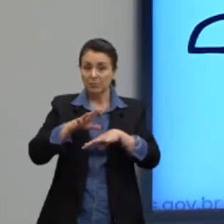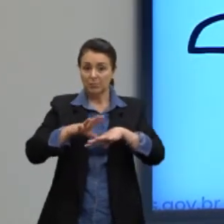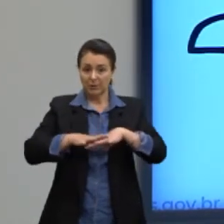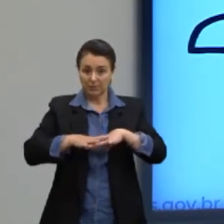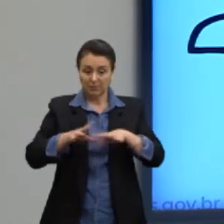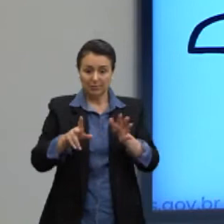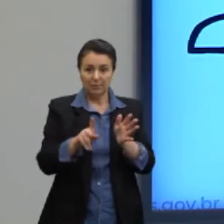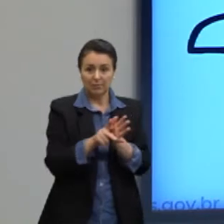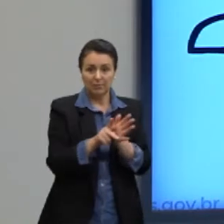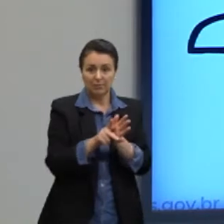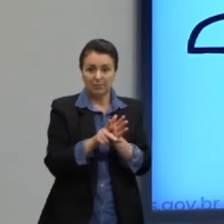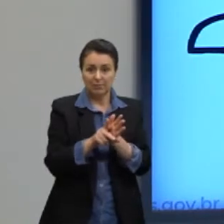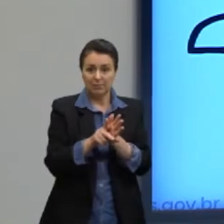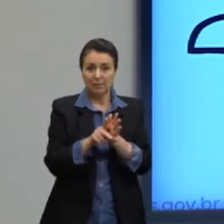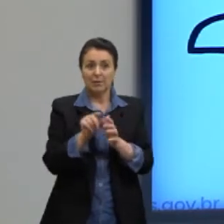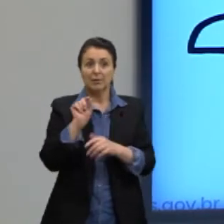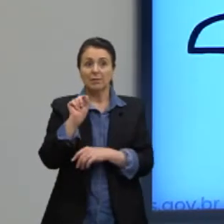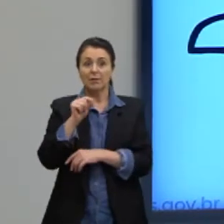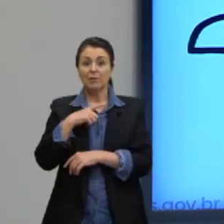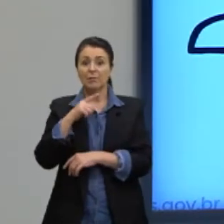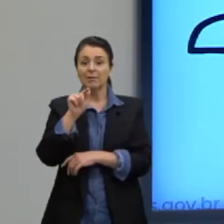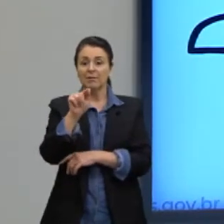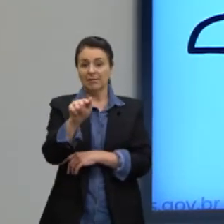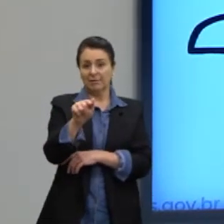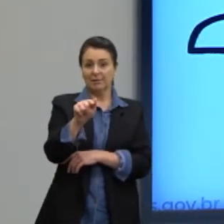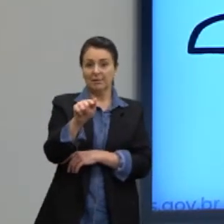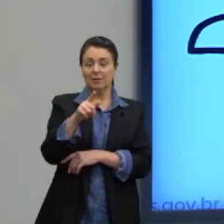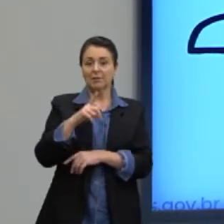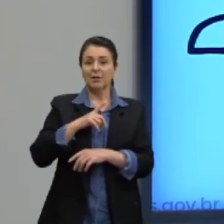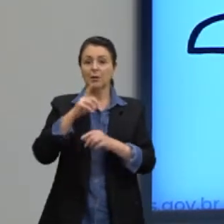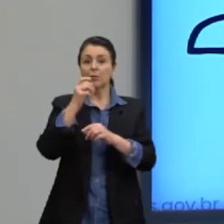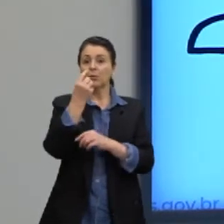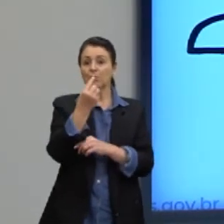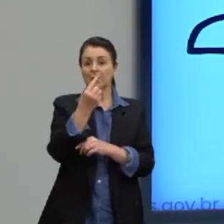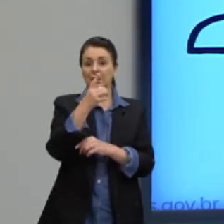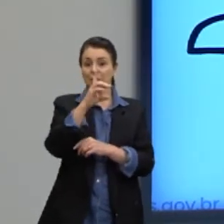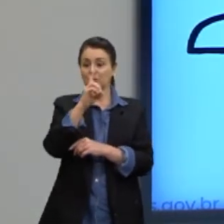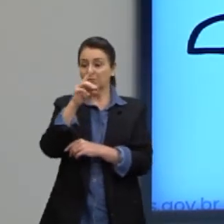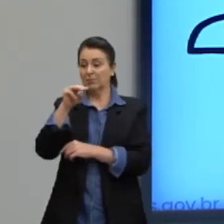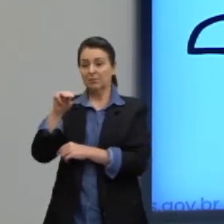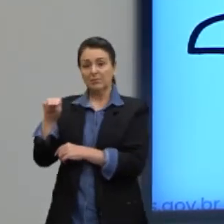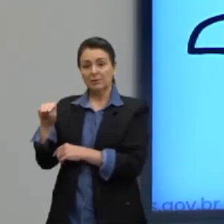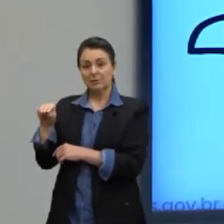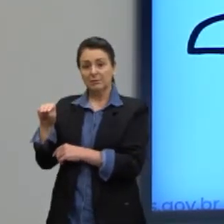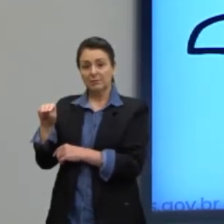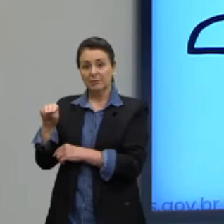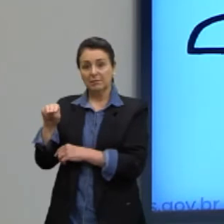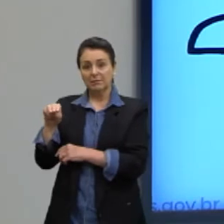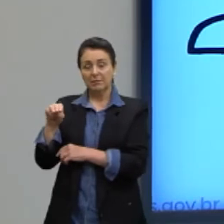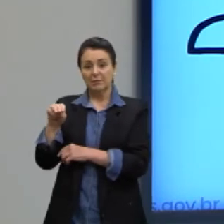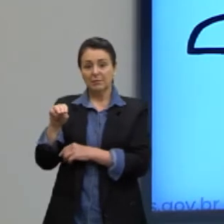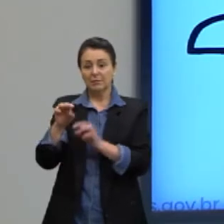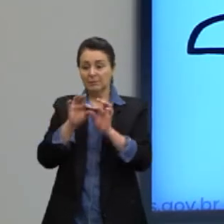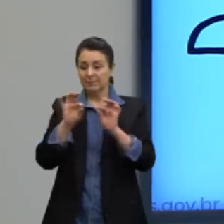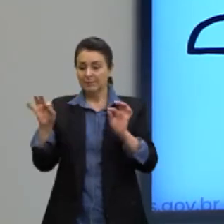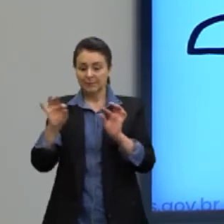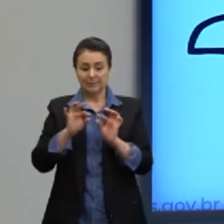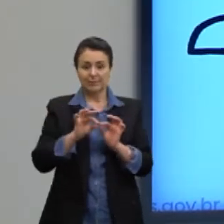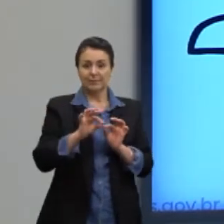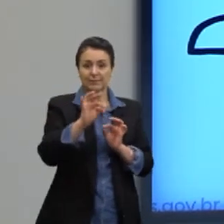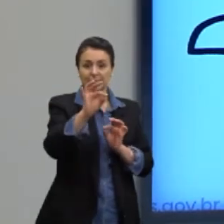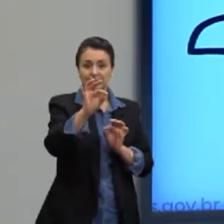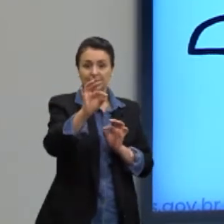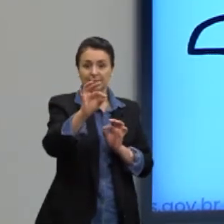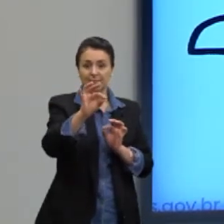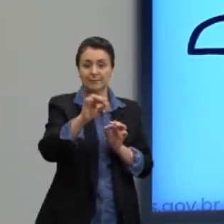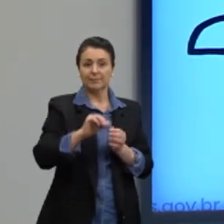O que que tu tem ali? Apenas uma dimensão. Traçou a linha e tem uma dimensão nessa linha. Certo?